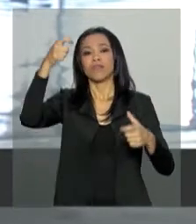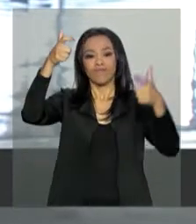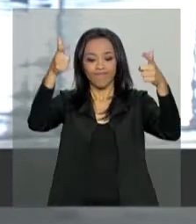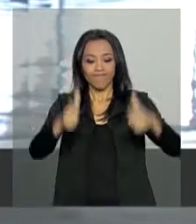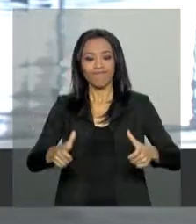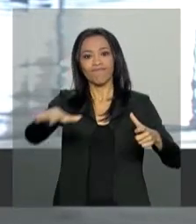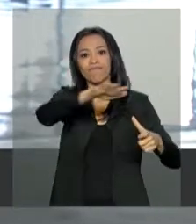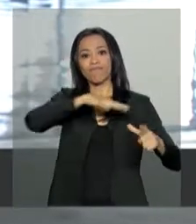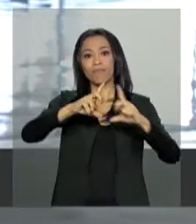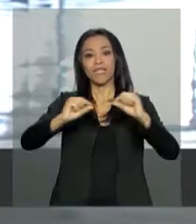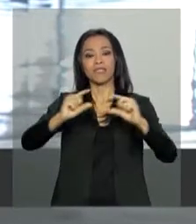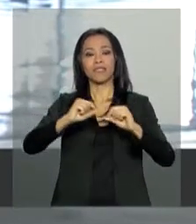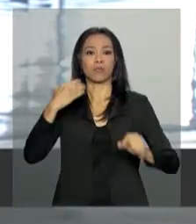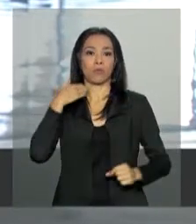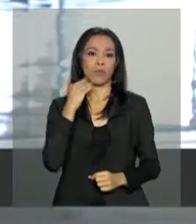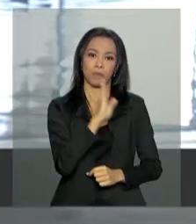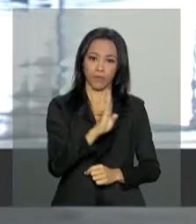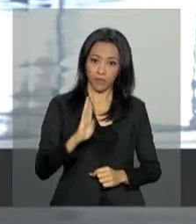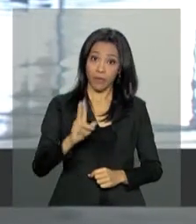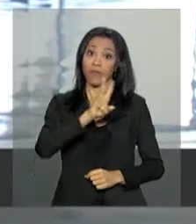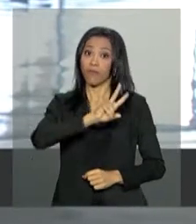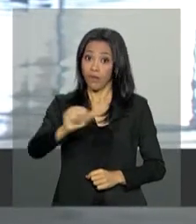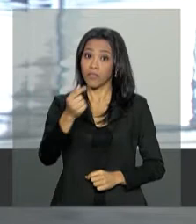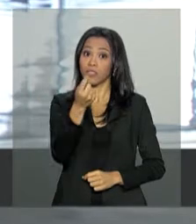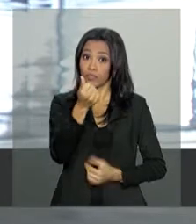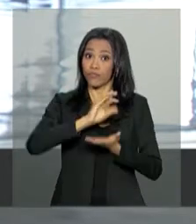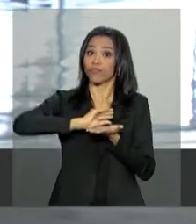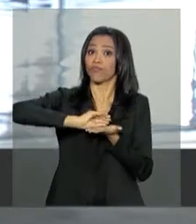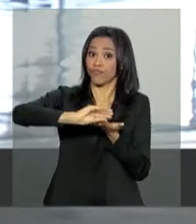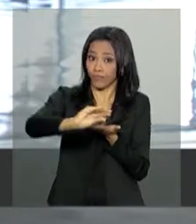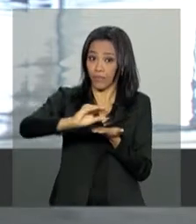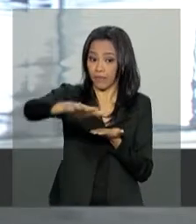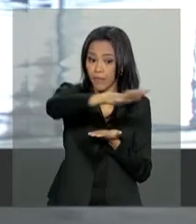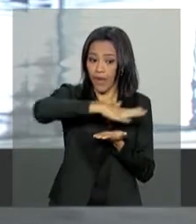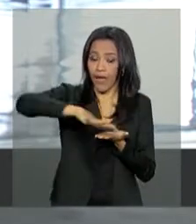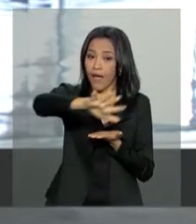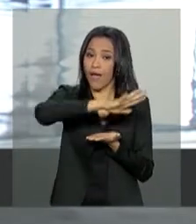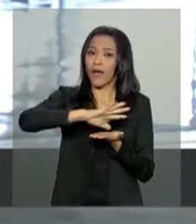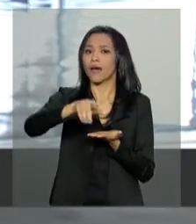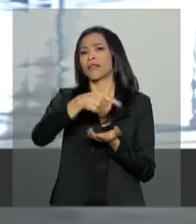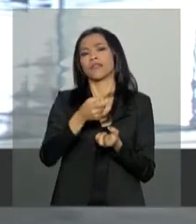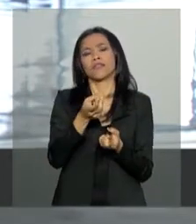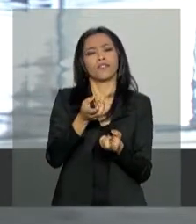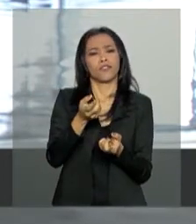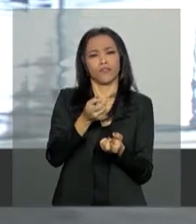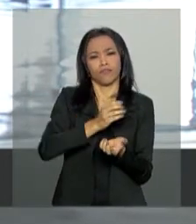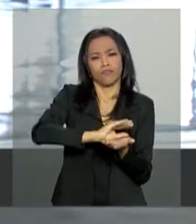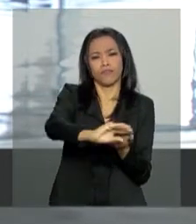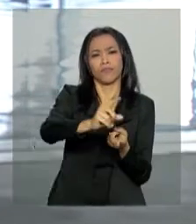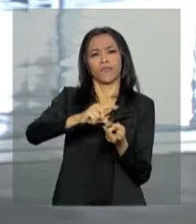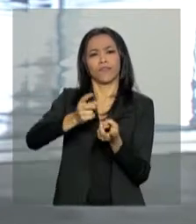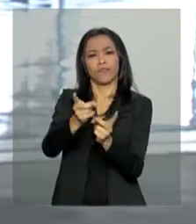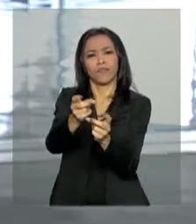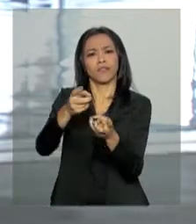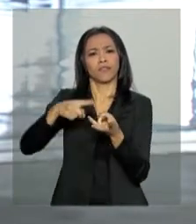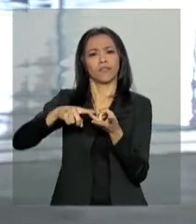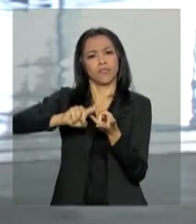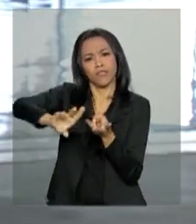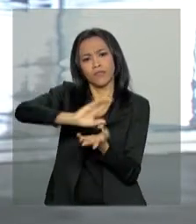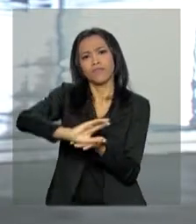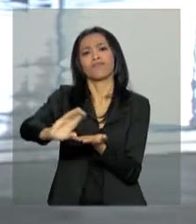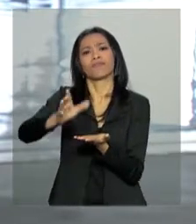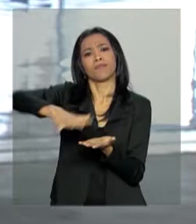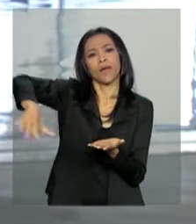aqui em Brasília. Vão ser liberados recursos para investimentos, comercialização e custeio da produção da